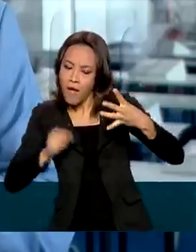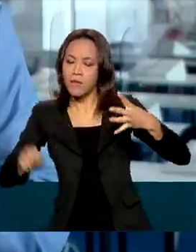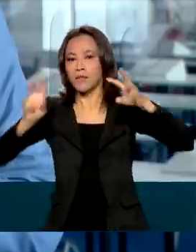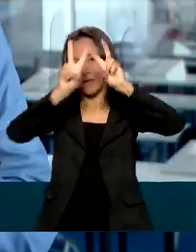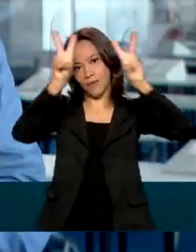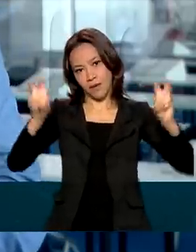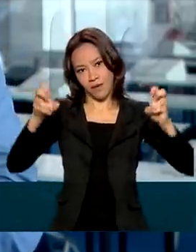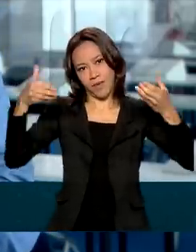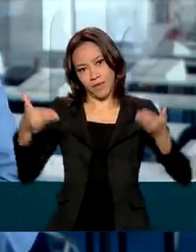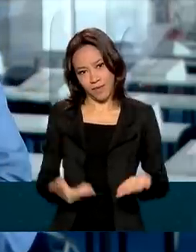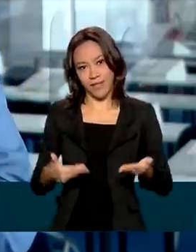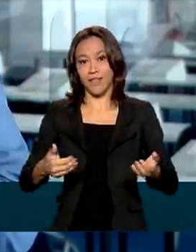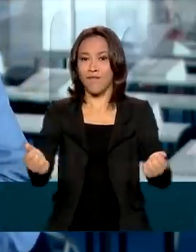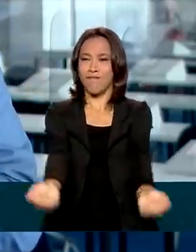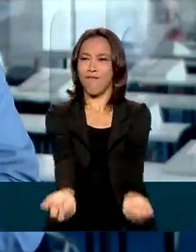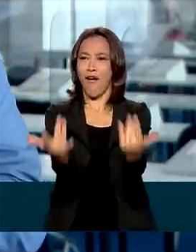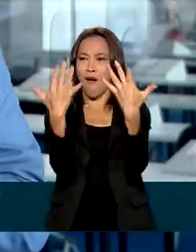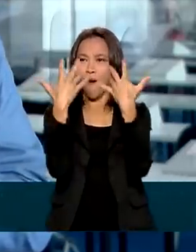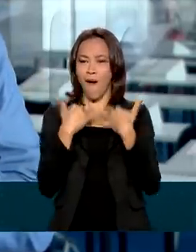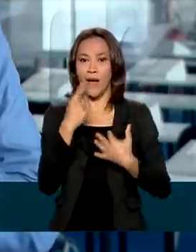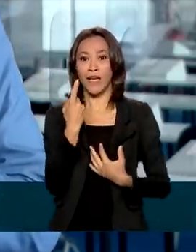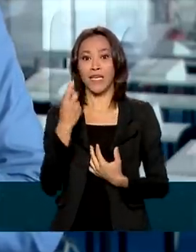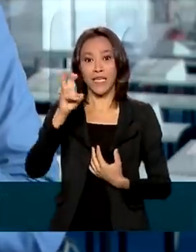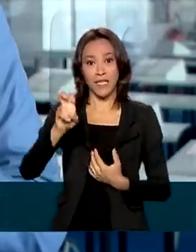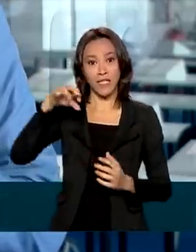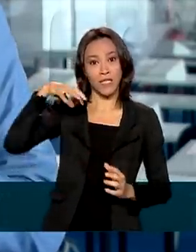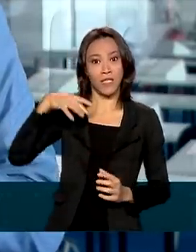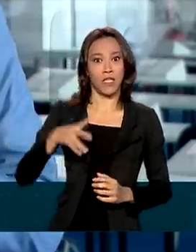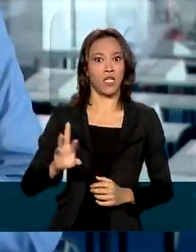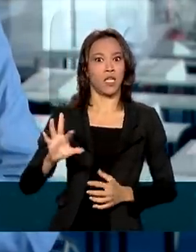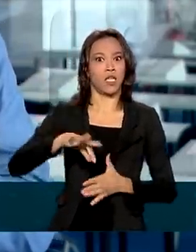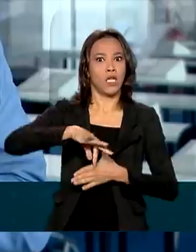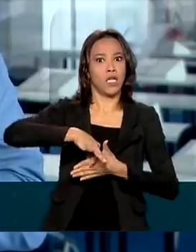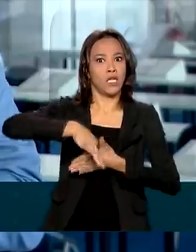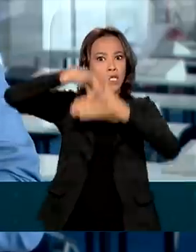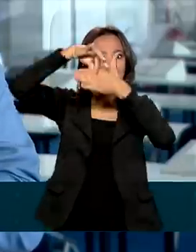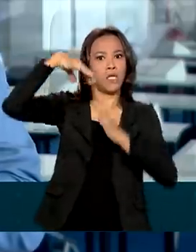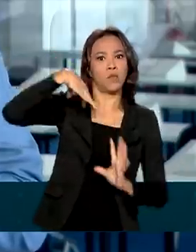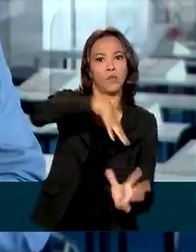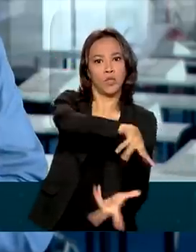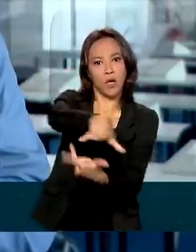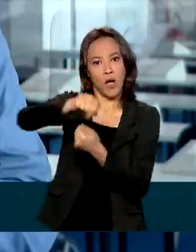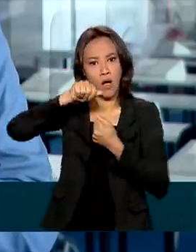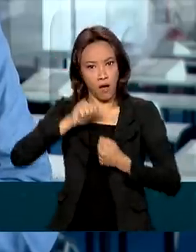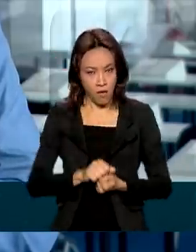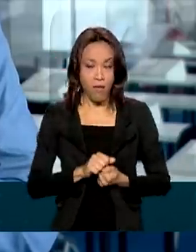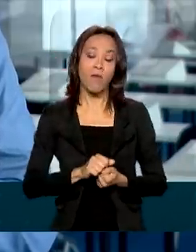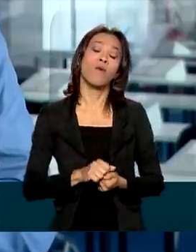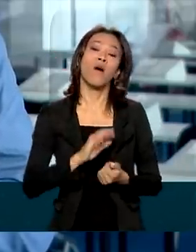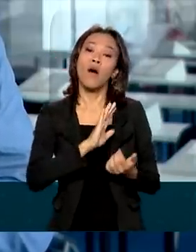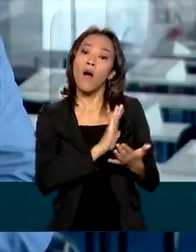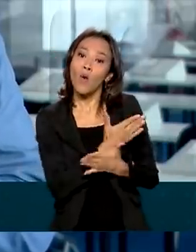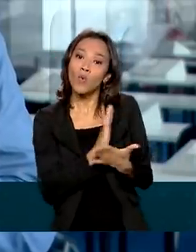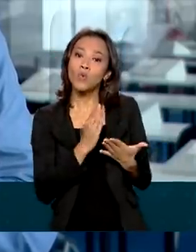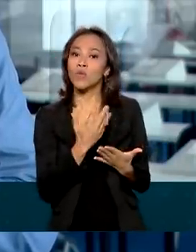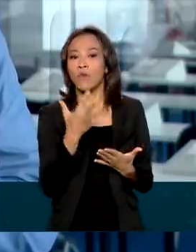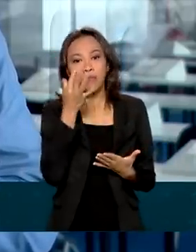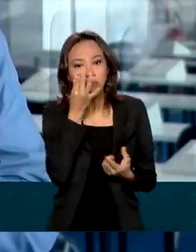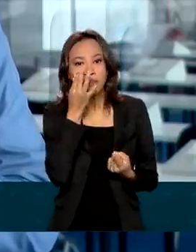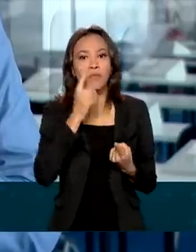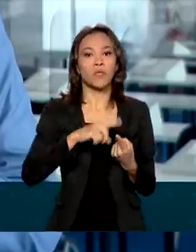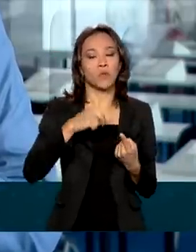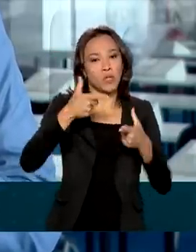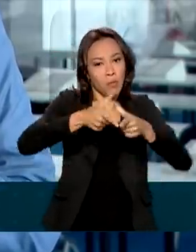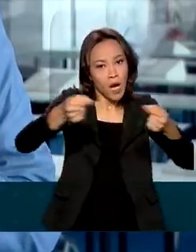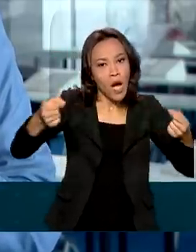Virão 15 líderes mundiais, cinco deles, para completar os 20, não vão comparecer diretamente. O primeiro-ministro